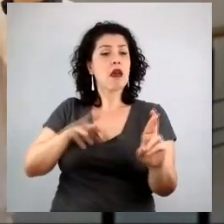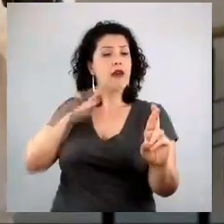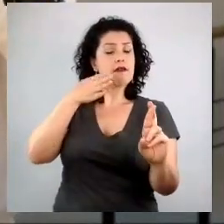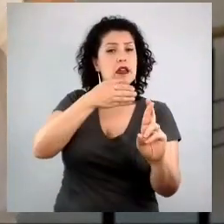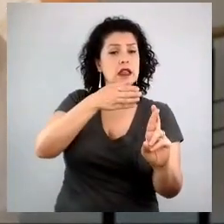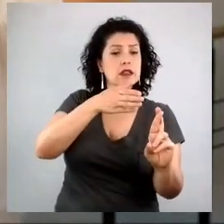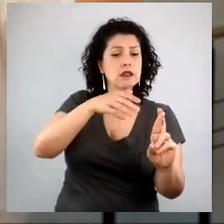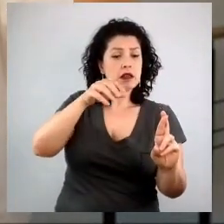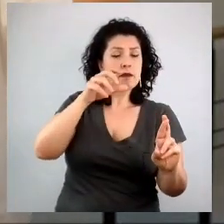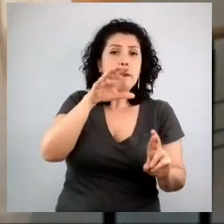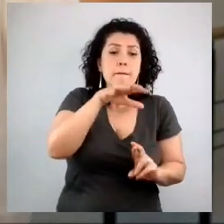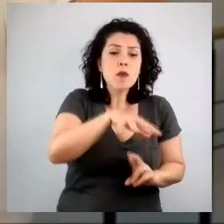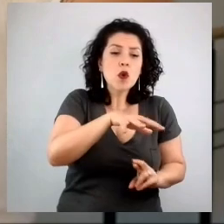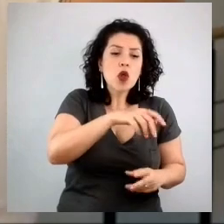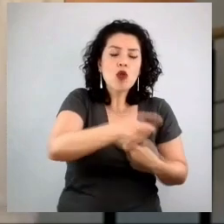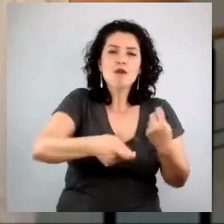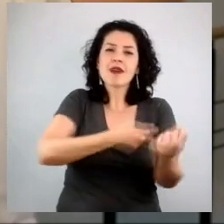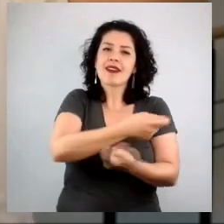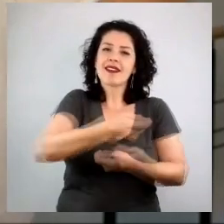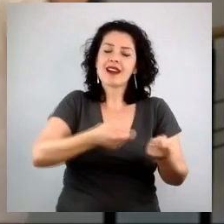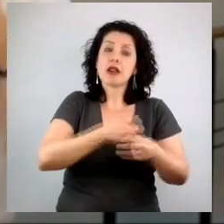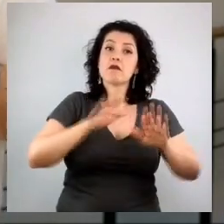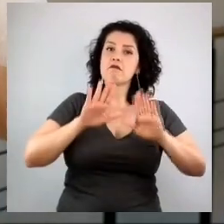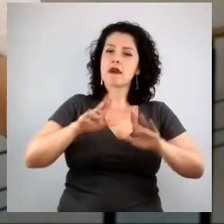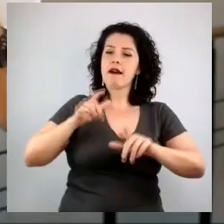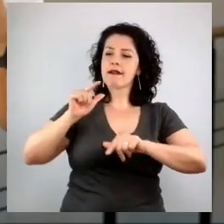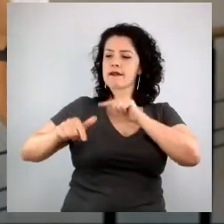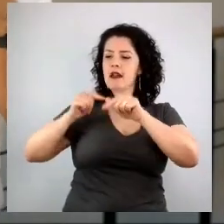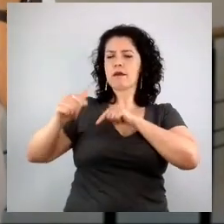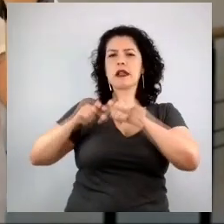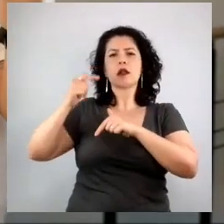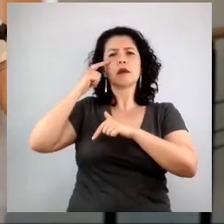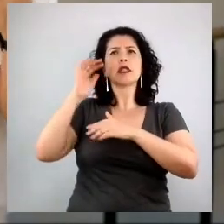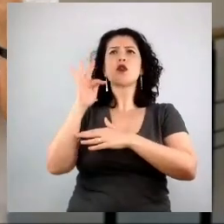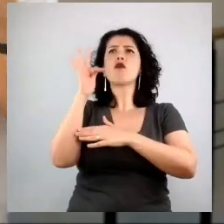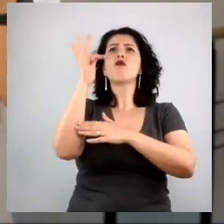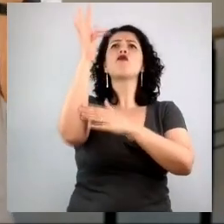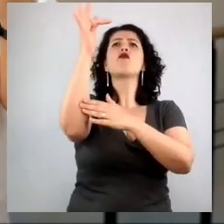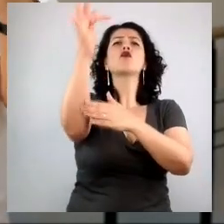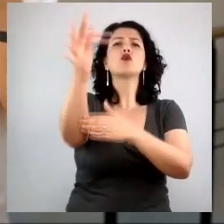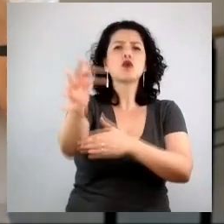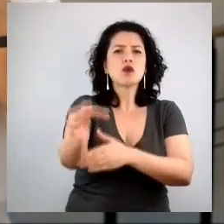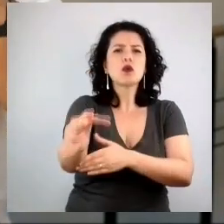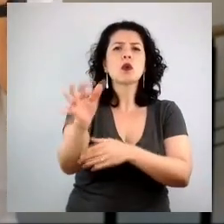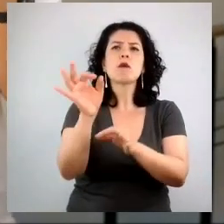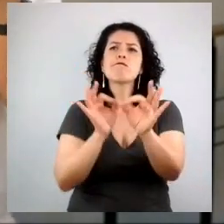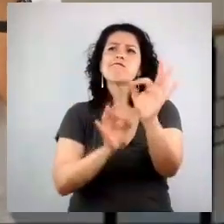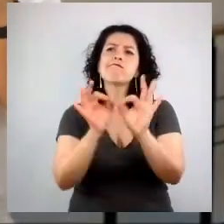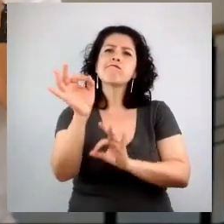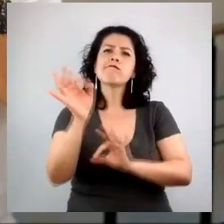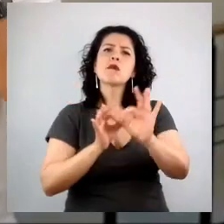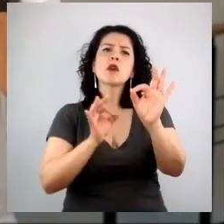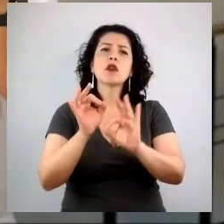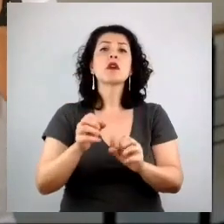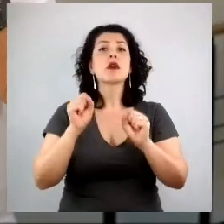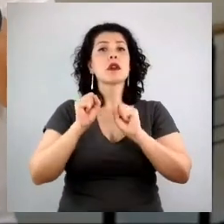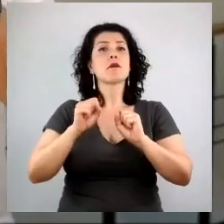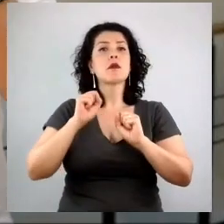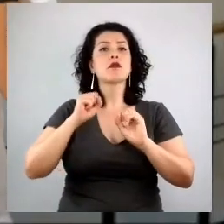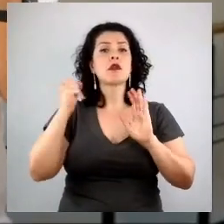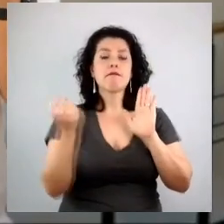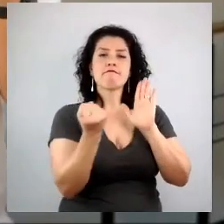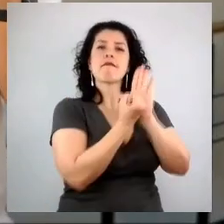trabalhando de forma consistente e pensando no longo prazo, construíram, de fato, uma marca reconhecida e